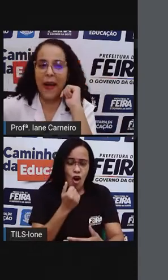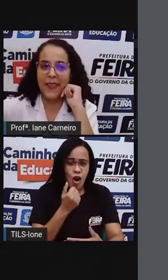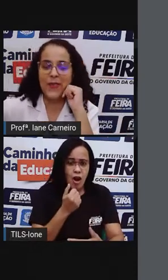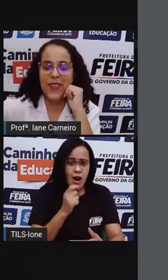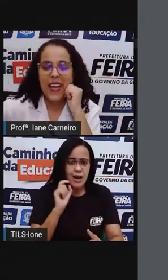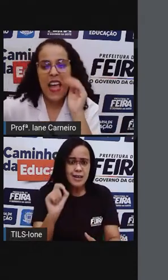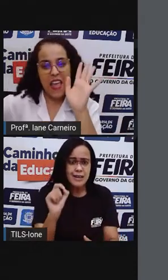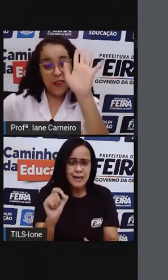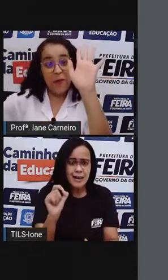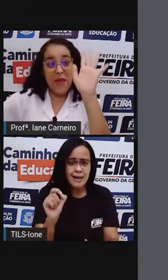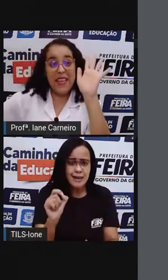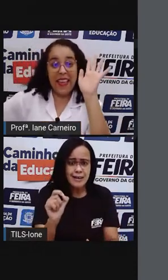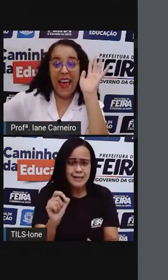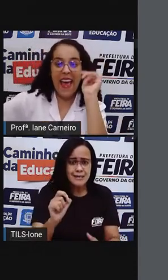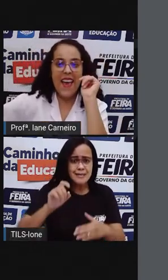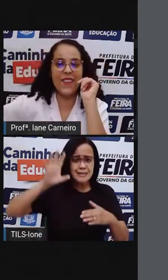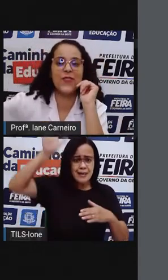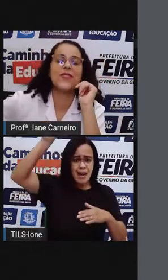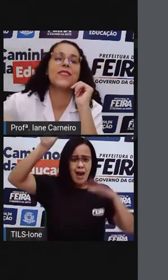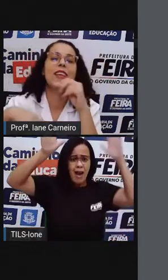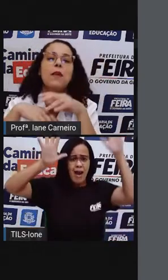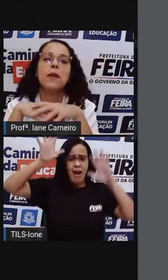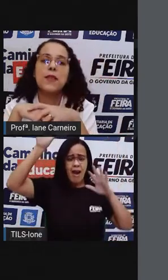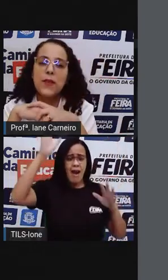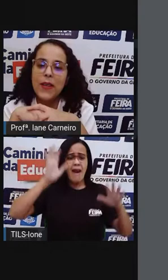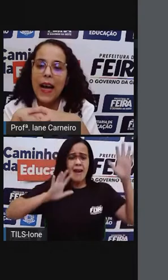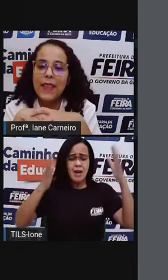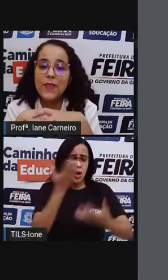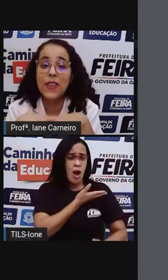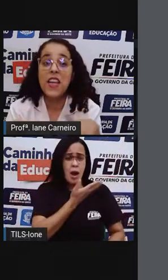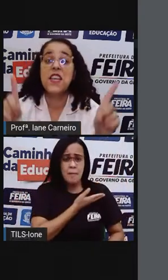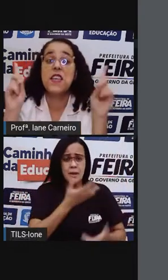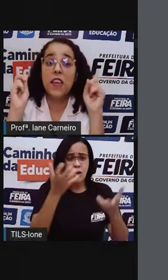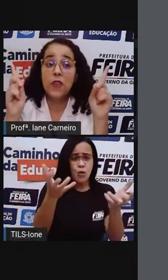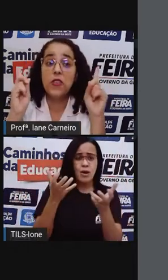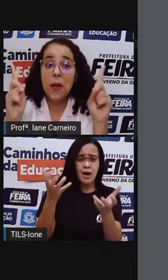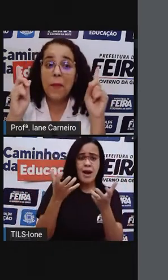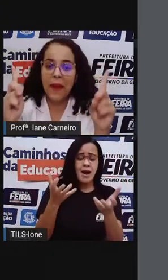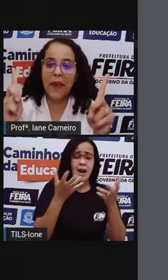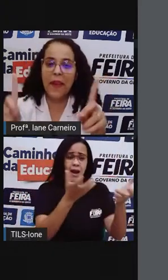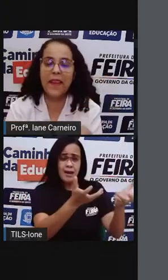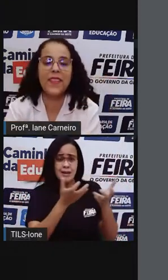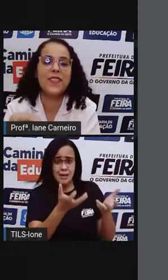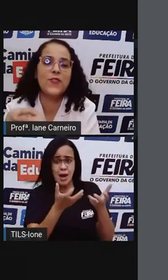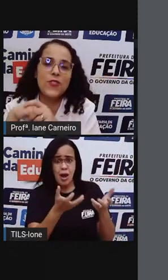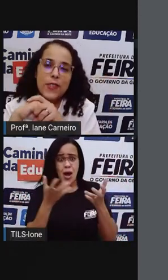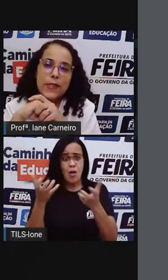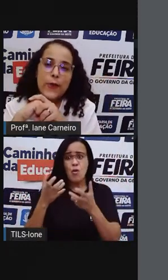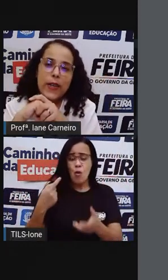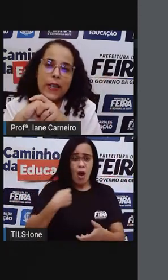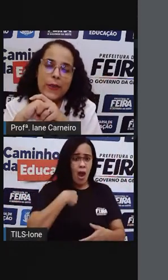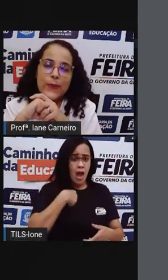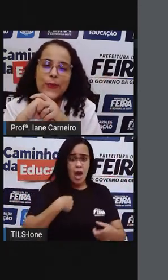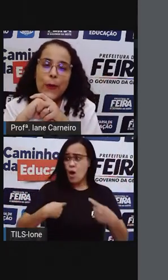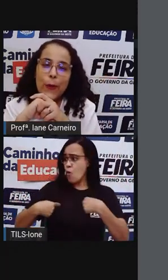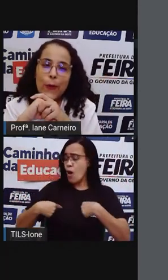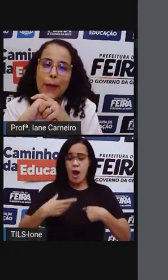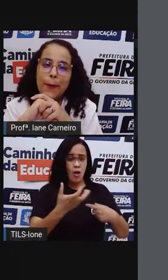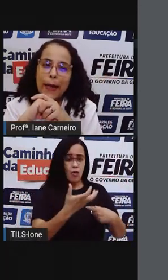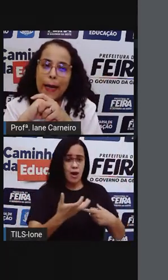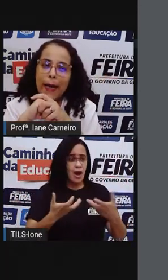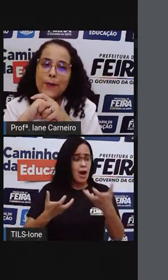disse o papo. Eu também quero, emendou o gato. E eu também, disse o cão.